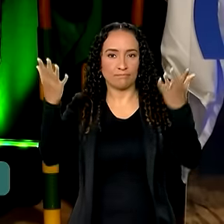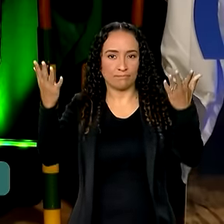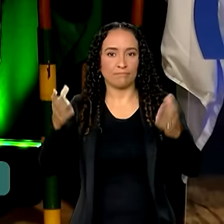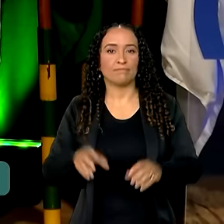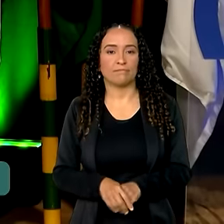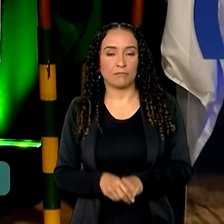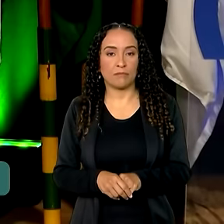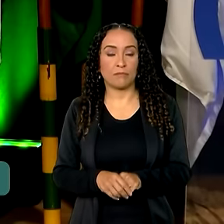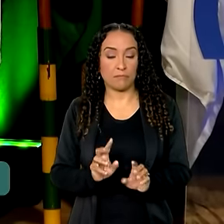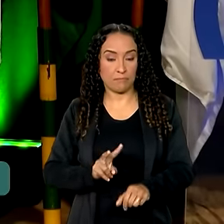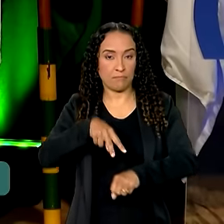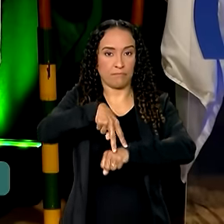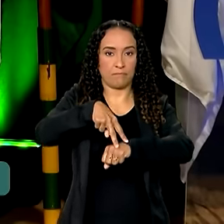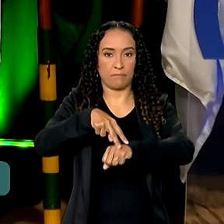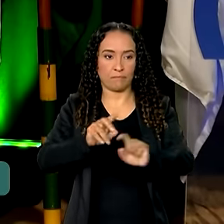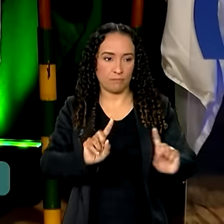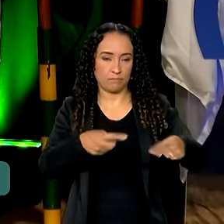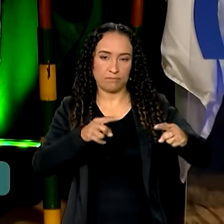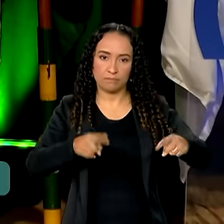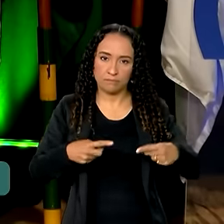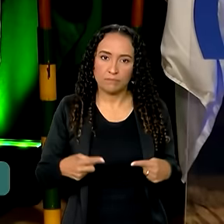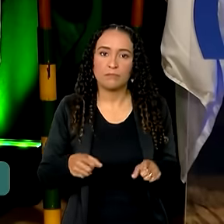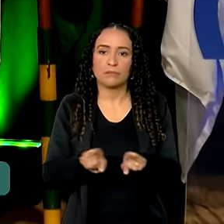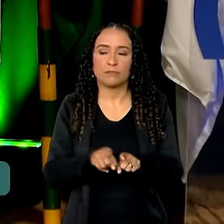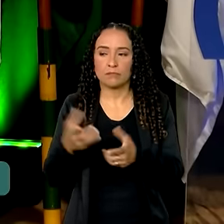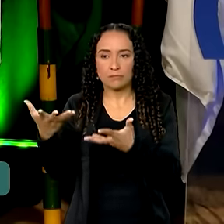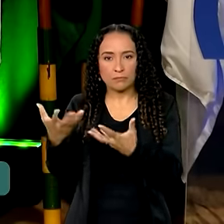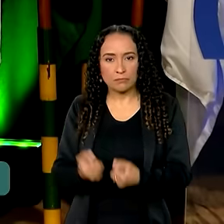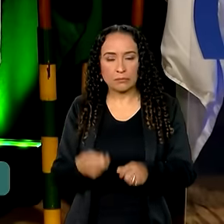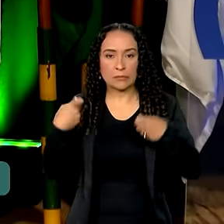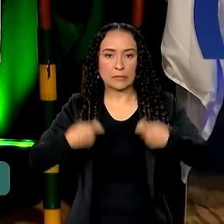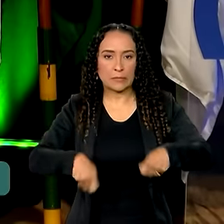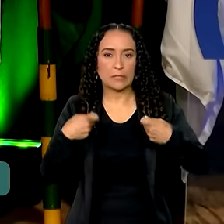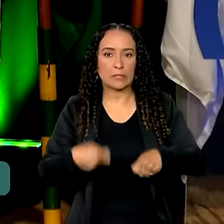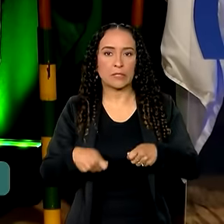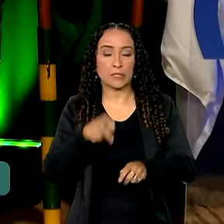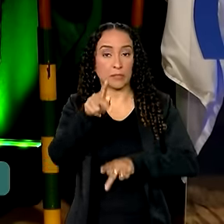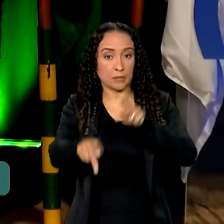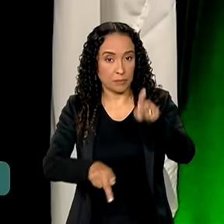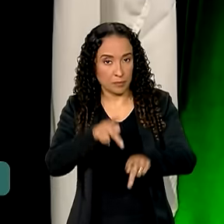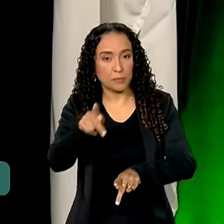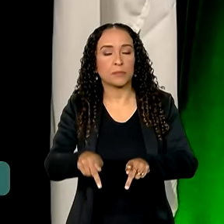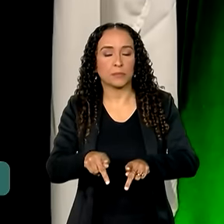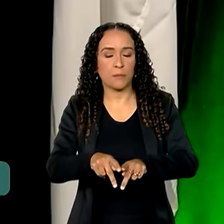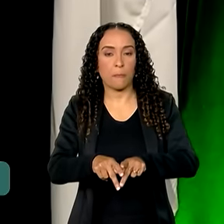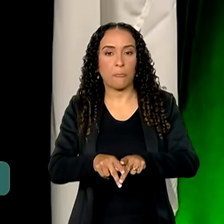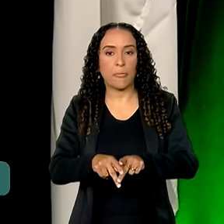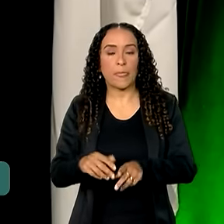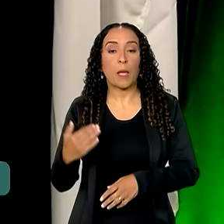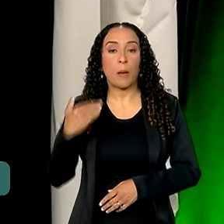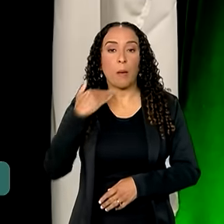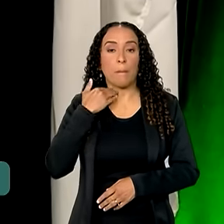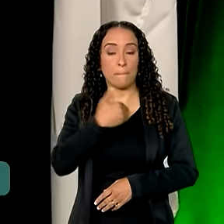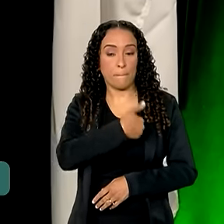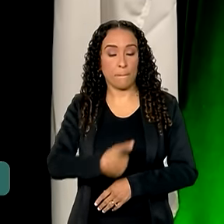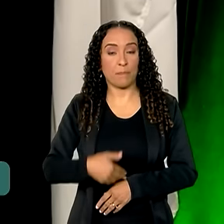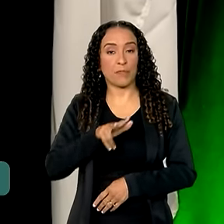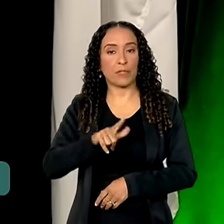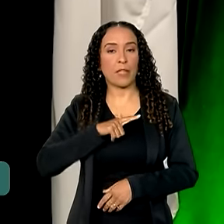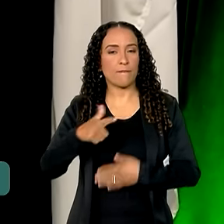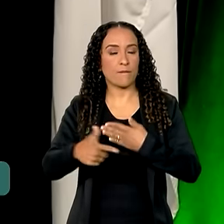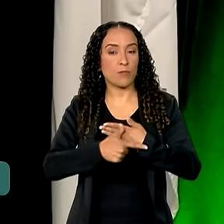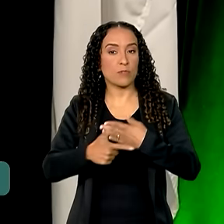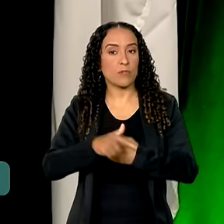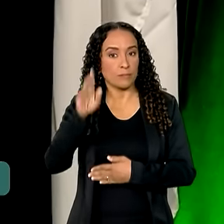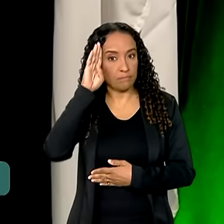Para enfrentar os desafios e atender as necessidades da população, os bancos públicos terão um papel